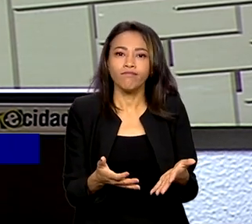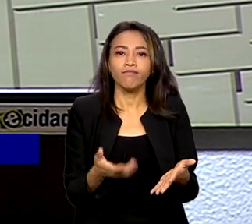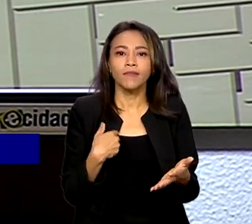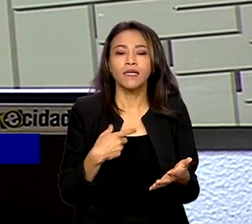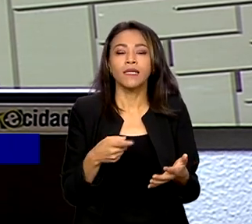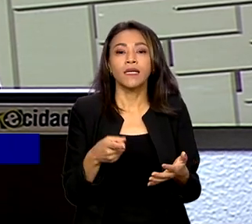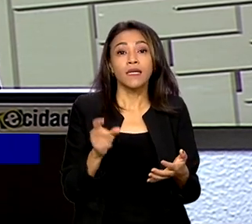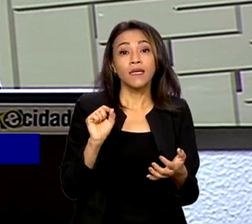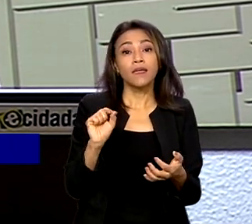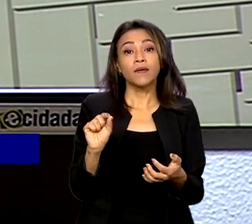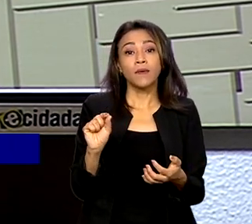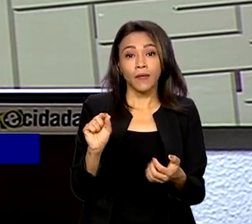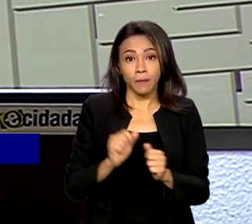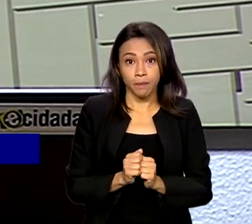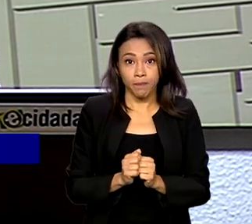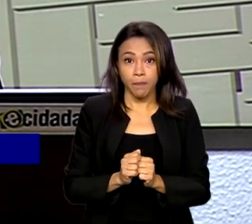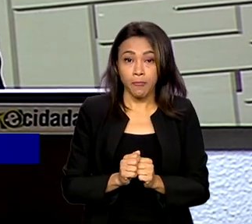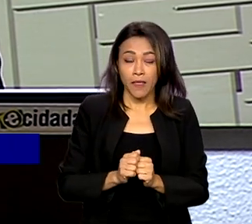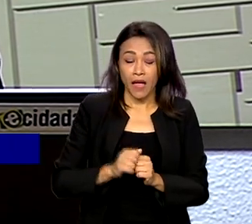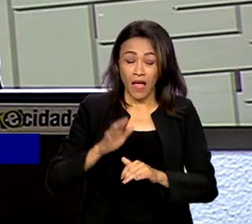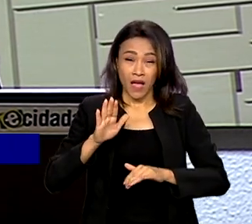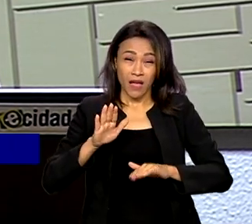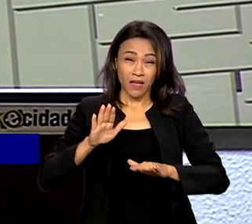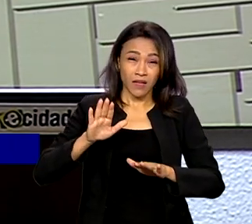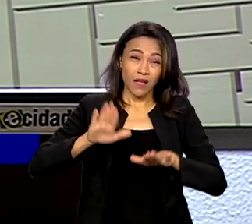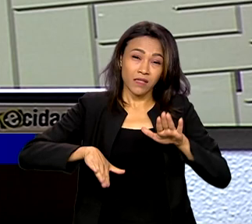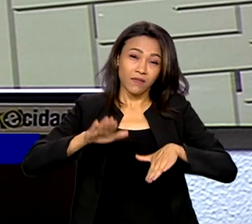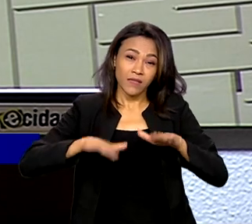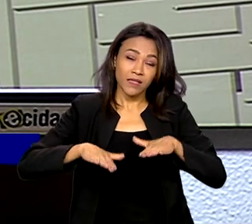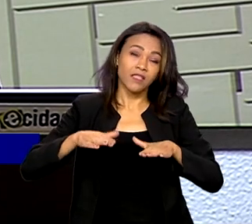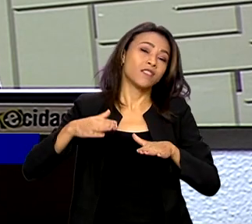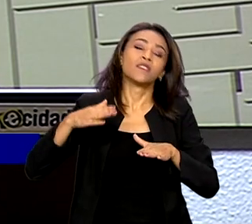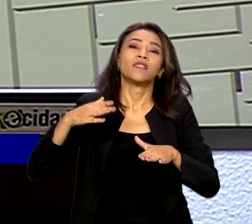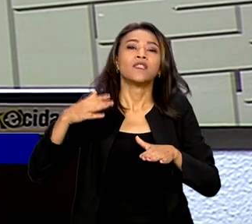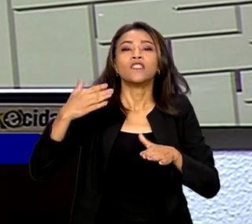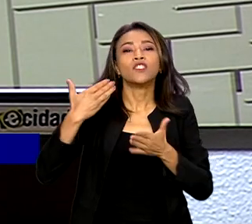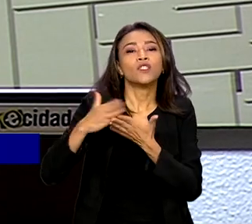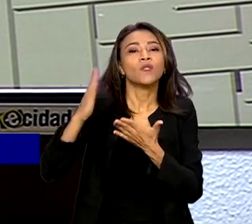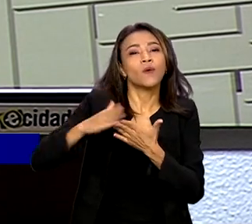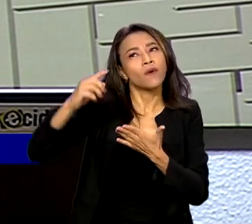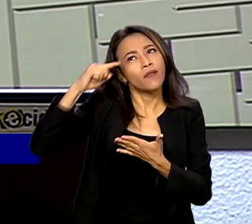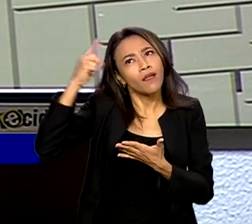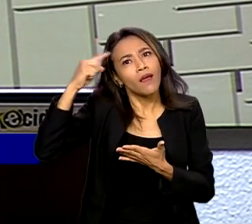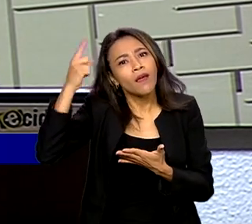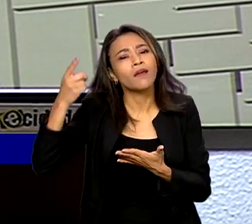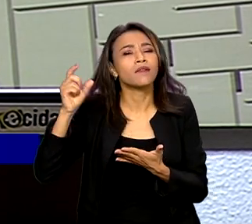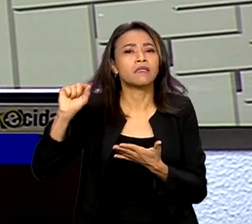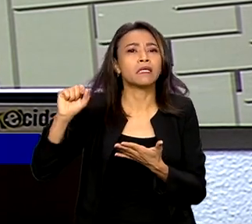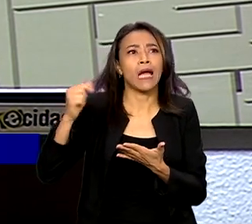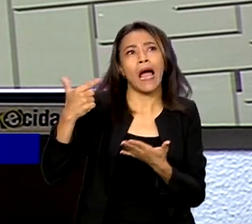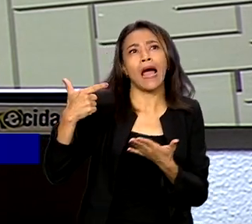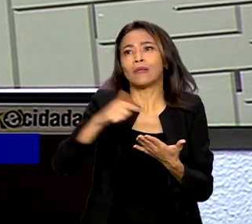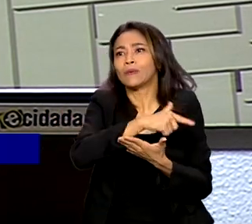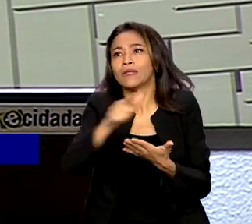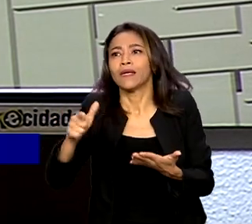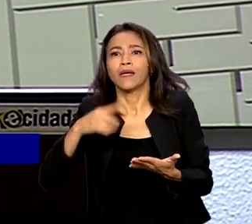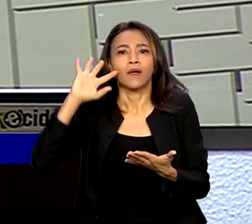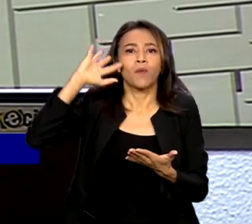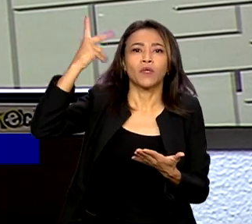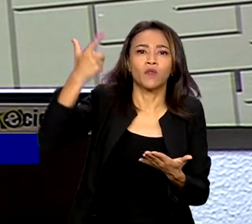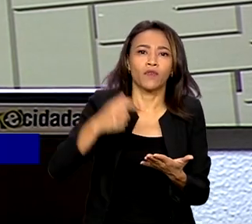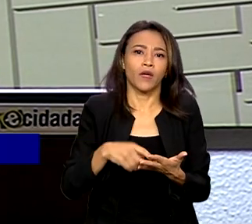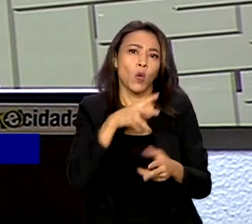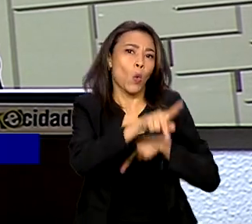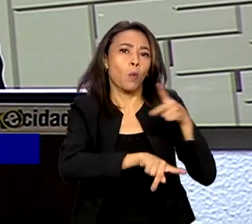e afastou, há muitas vezes, a advogada, a tese de que não existe alternativa e de que o povo não